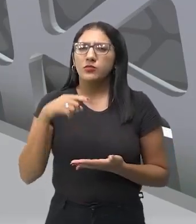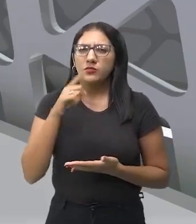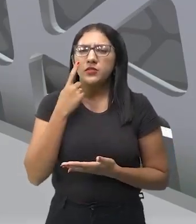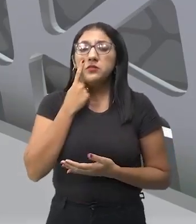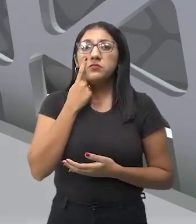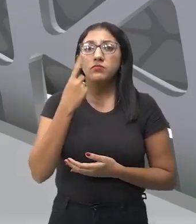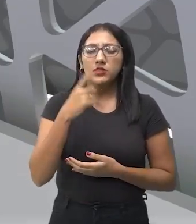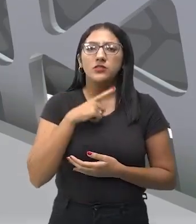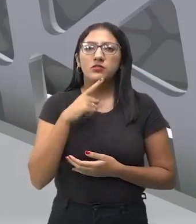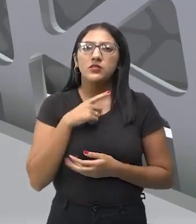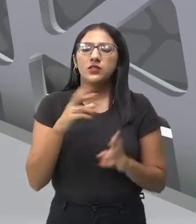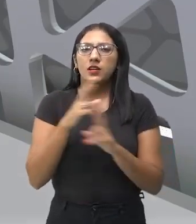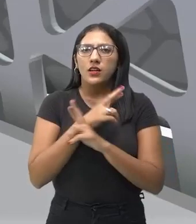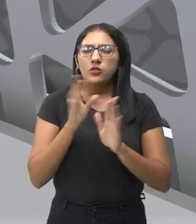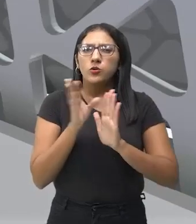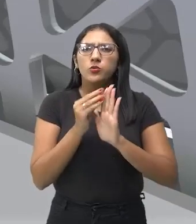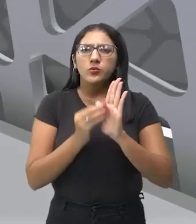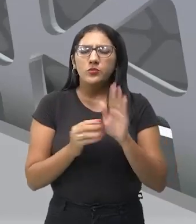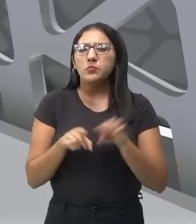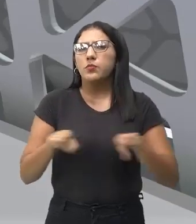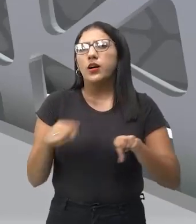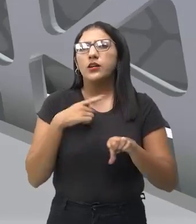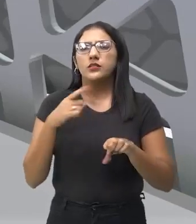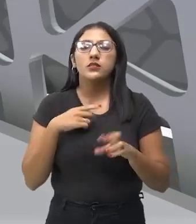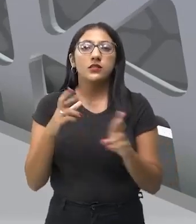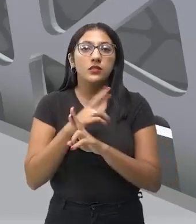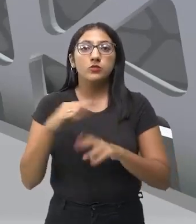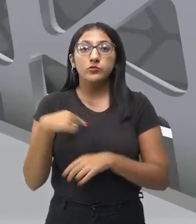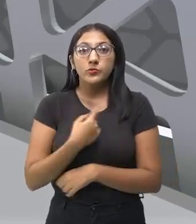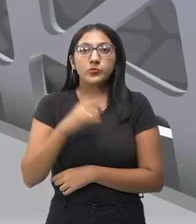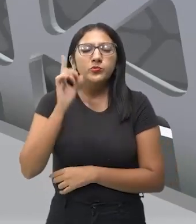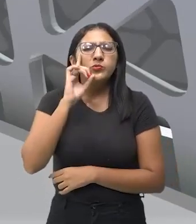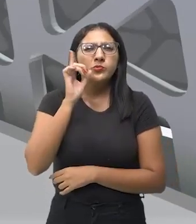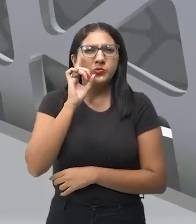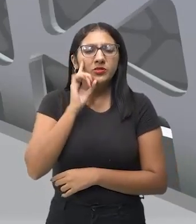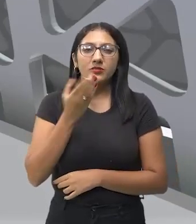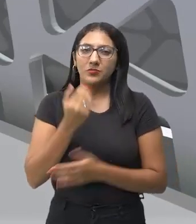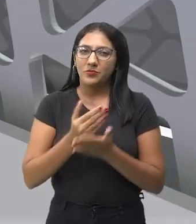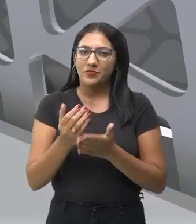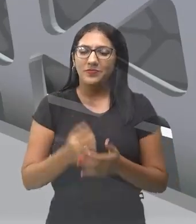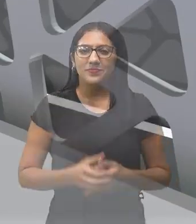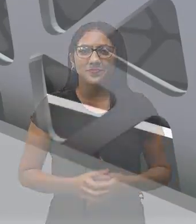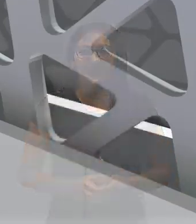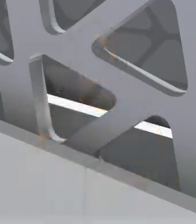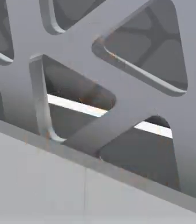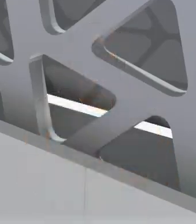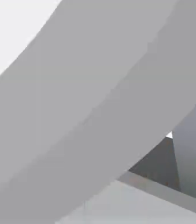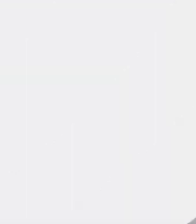estamos vendo que nós vamos ver conteúdos, mas que eles fazem parte do nosso dia a dia. Vamos dar início?